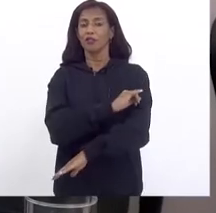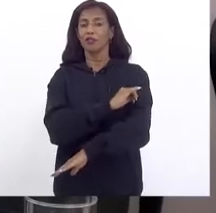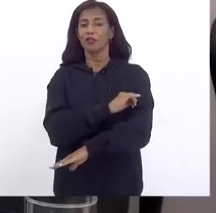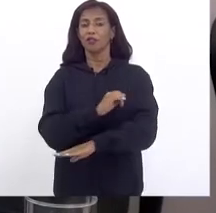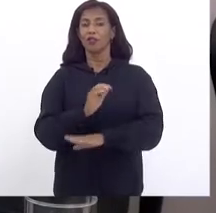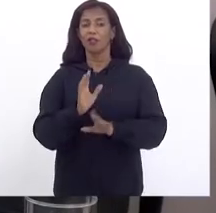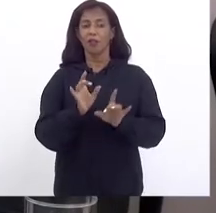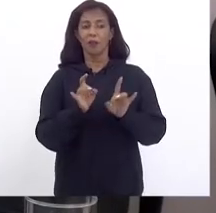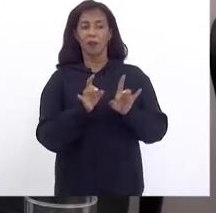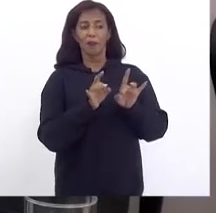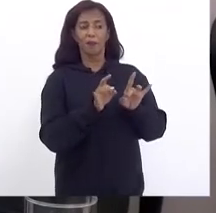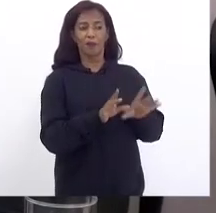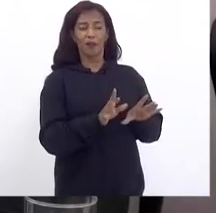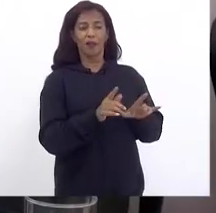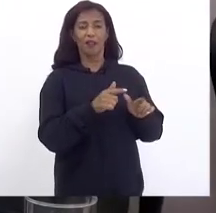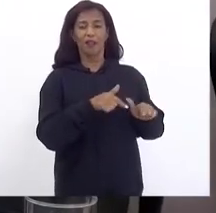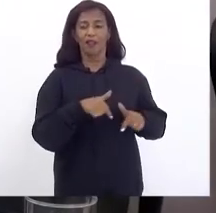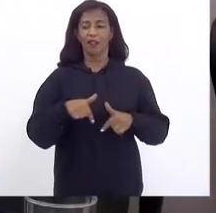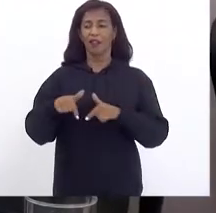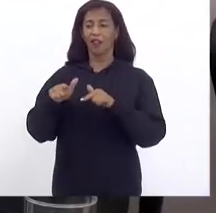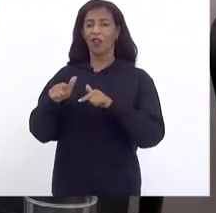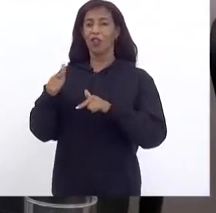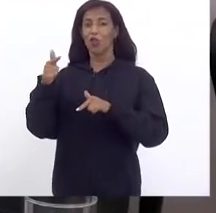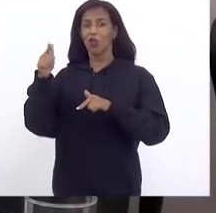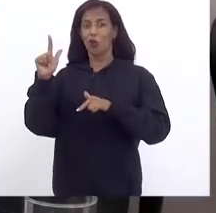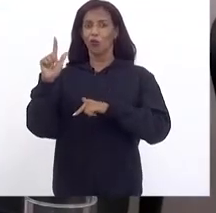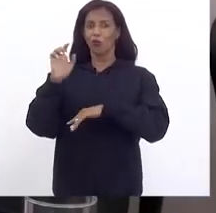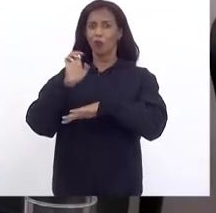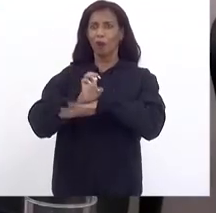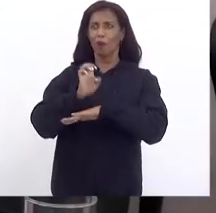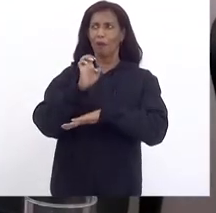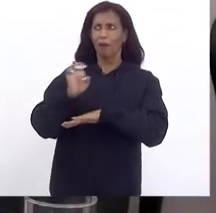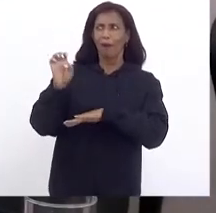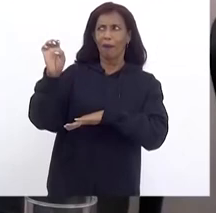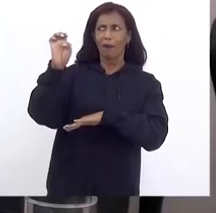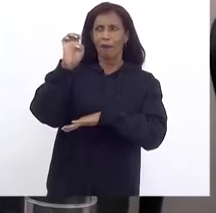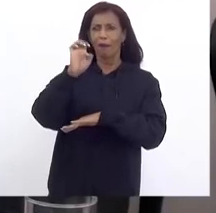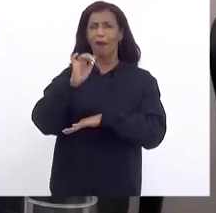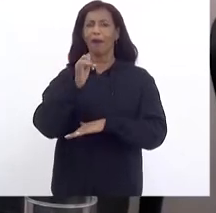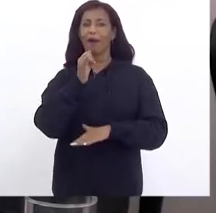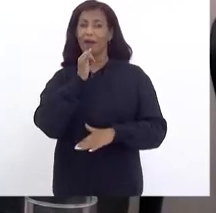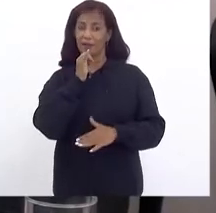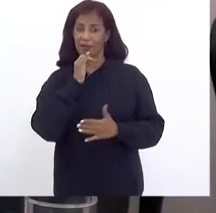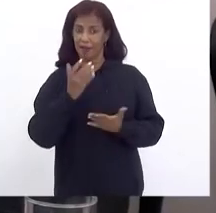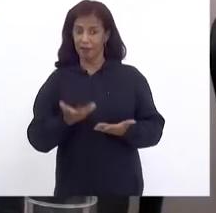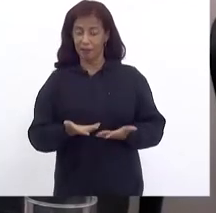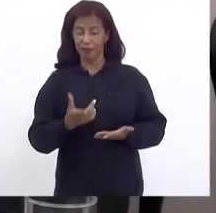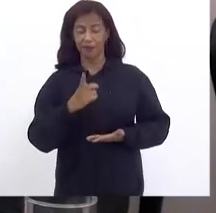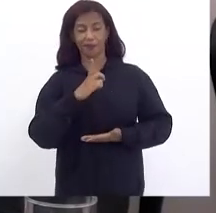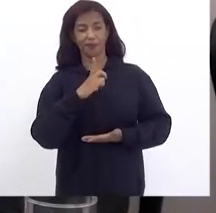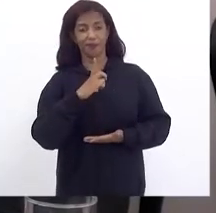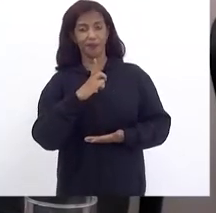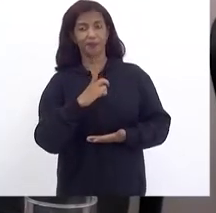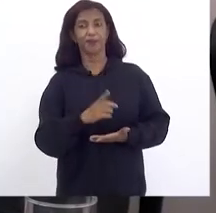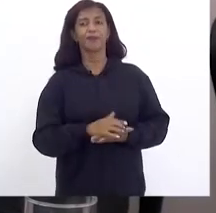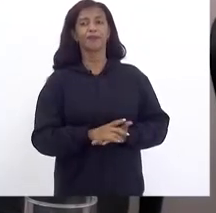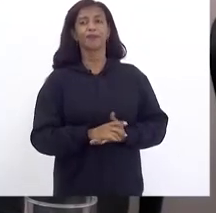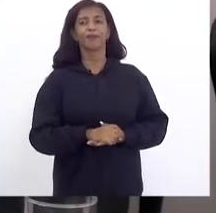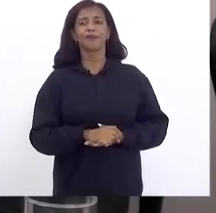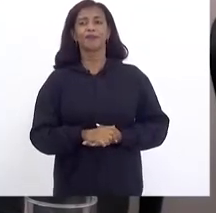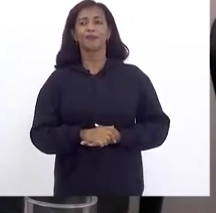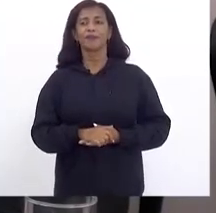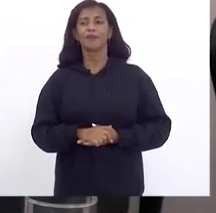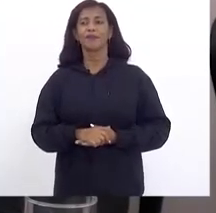montar As suas operações Em outros estados A exemplo disso Por exemplo A exemplo disso Nós